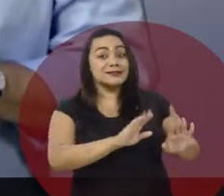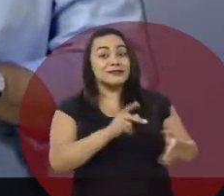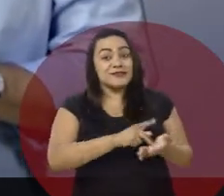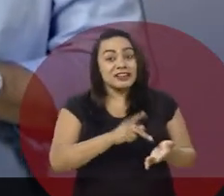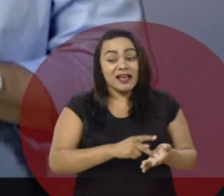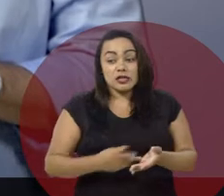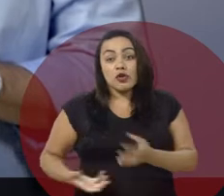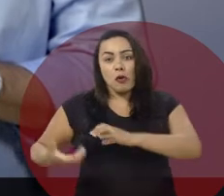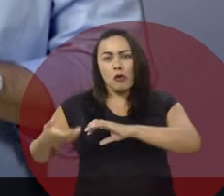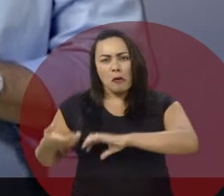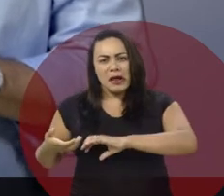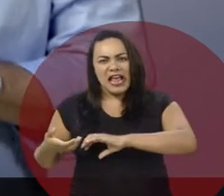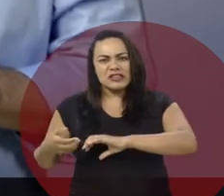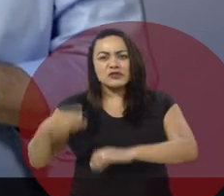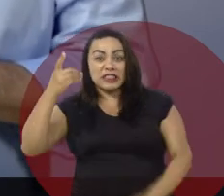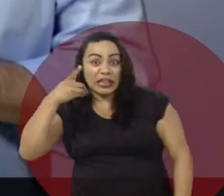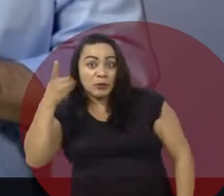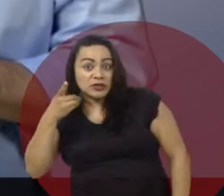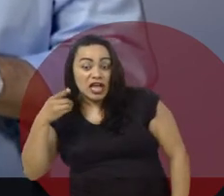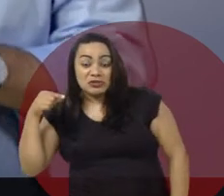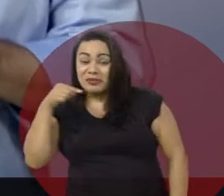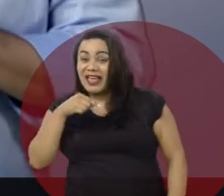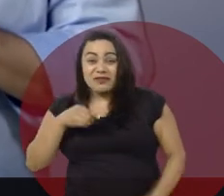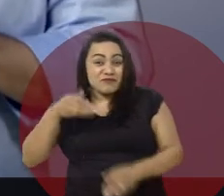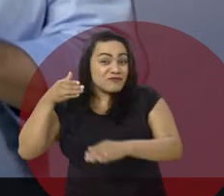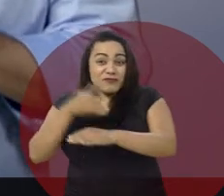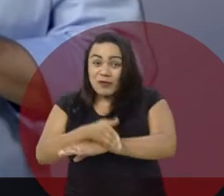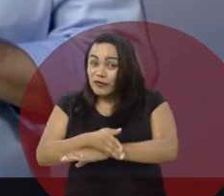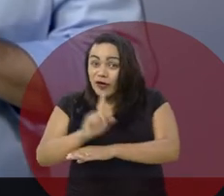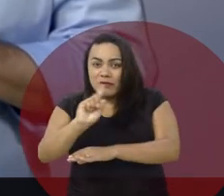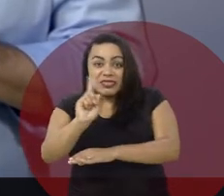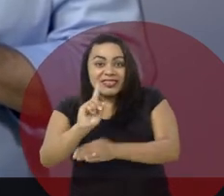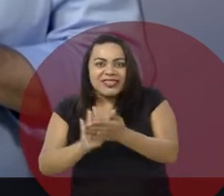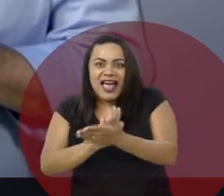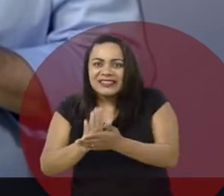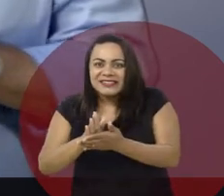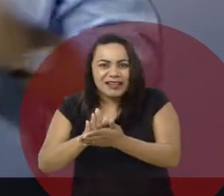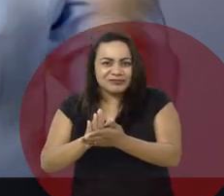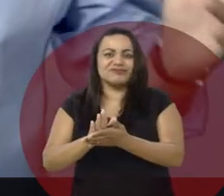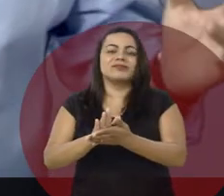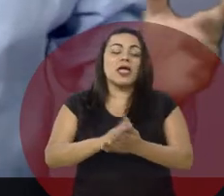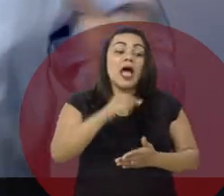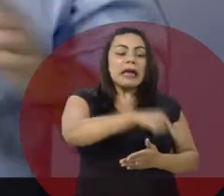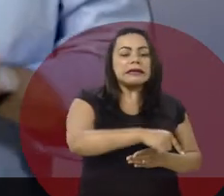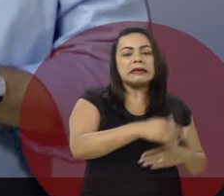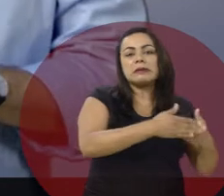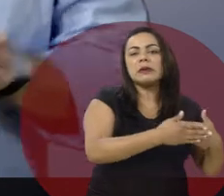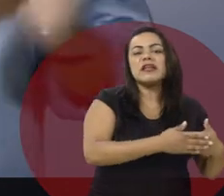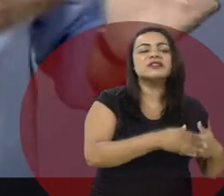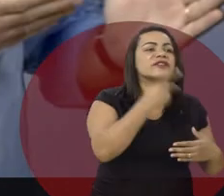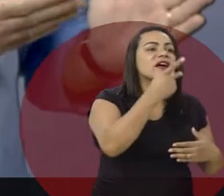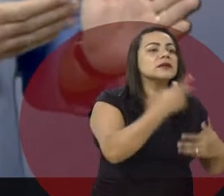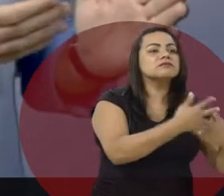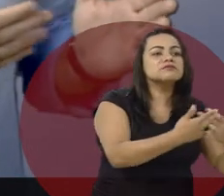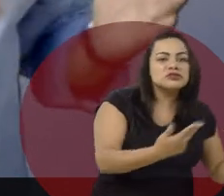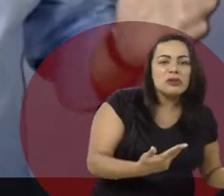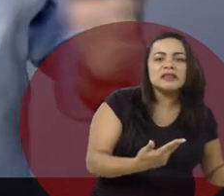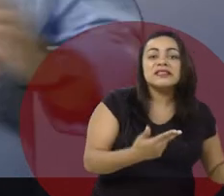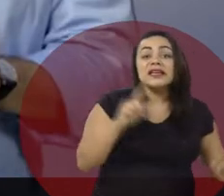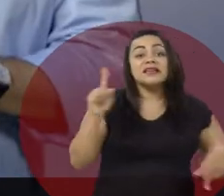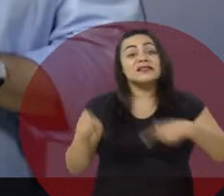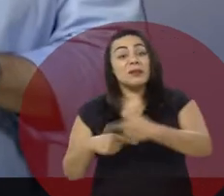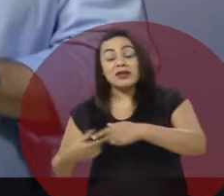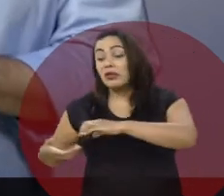verdade, no Congresso Nacional, enquanto deputado, votou contra o próprio PAC. Para o povo de Ribeirão Preto, ele diz uma